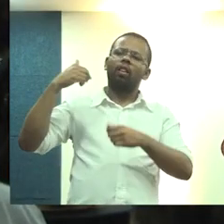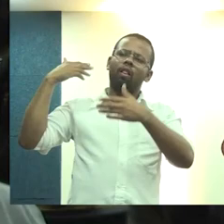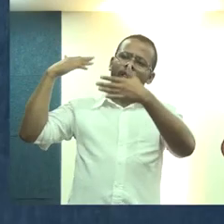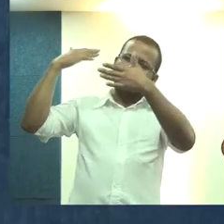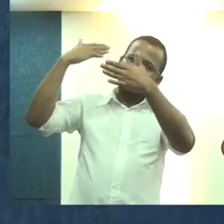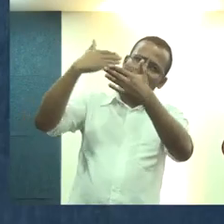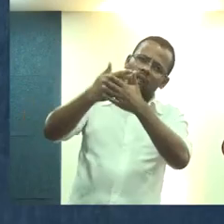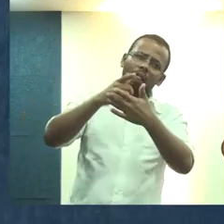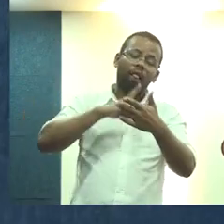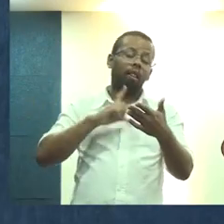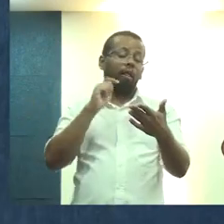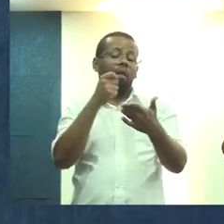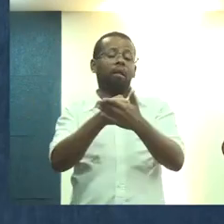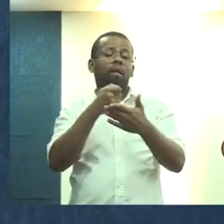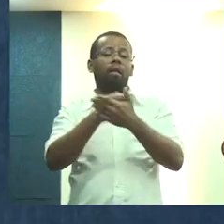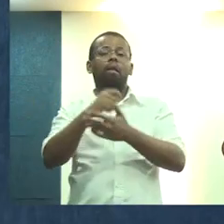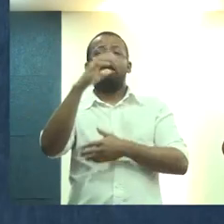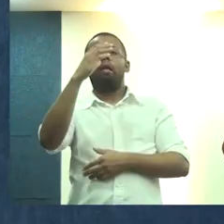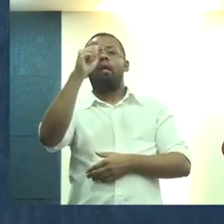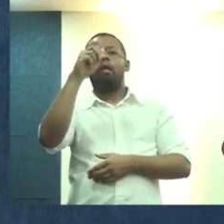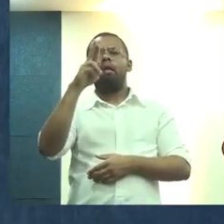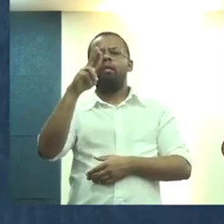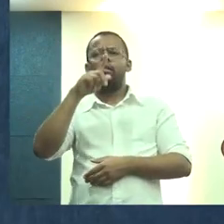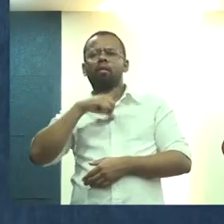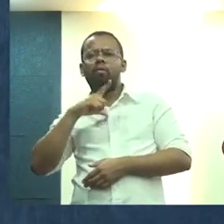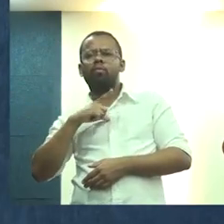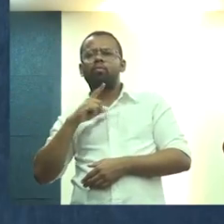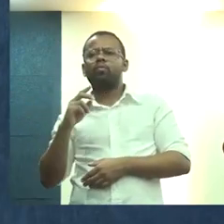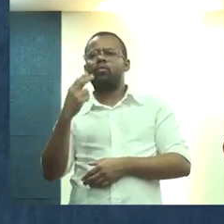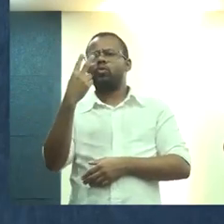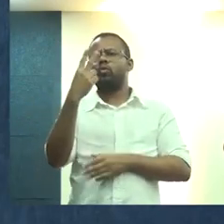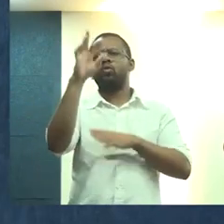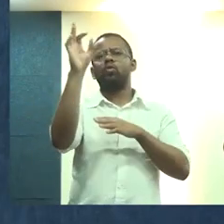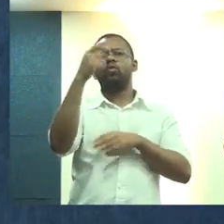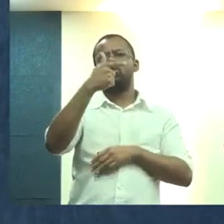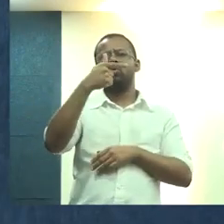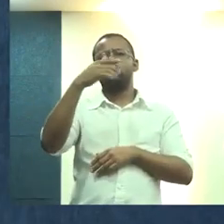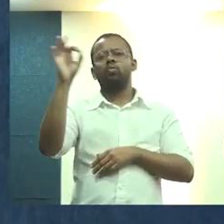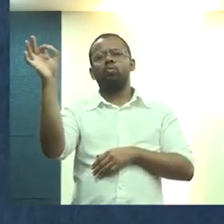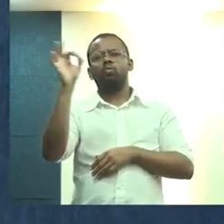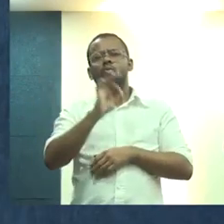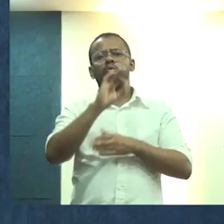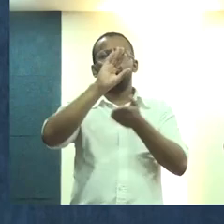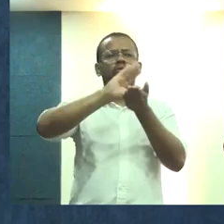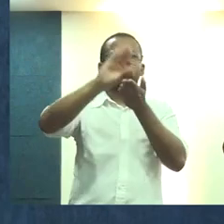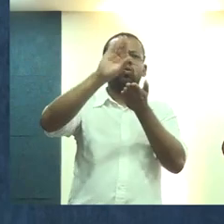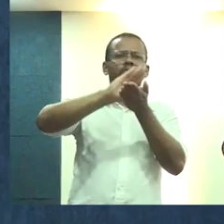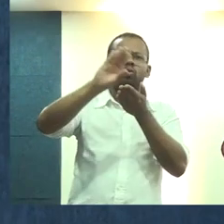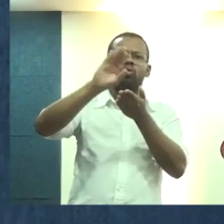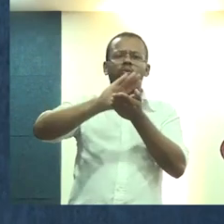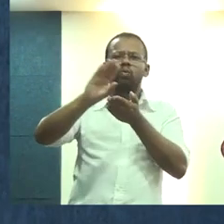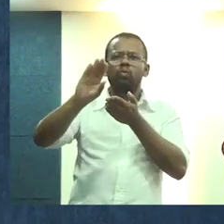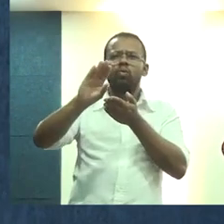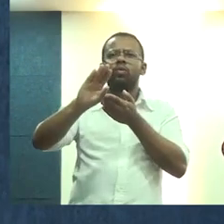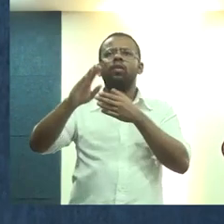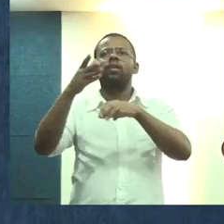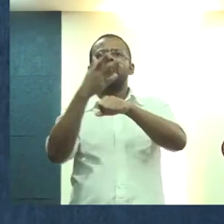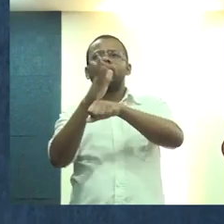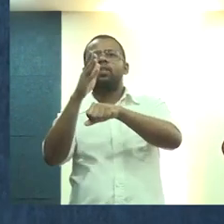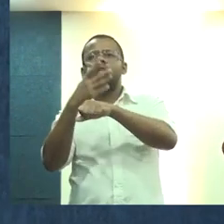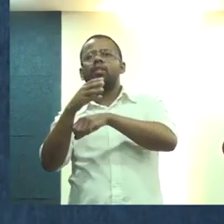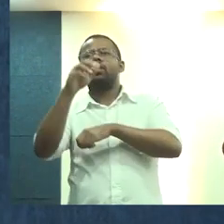o CAL tem uma obrigação, cada CAL tem uma obrigação de colocar no mínimo 2% do seu orçamento para